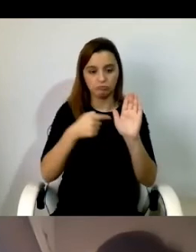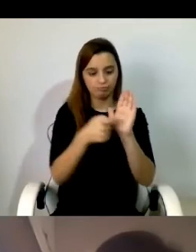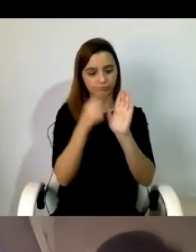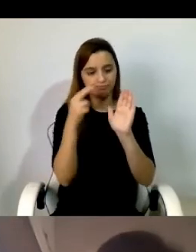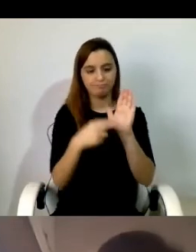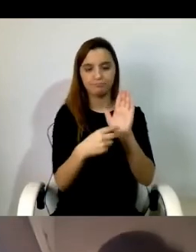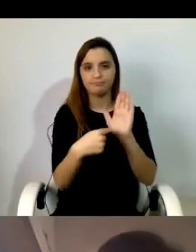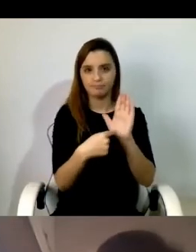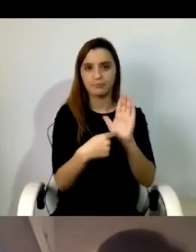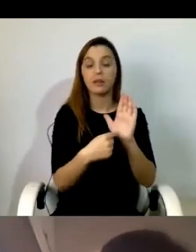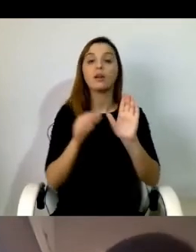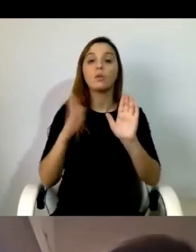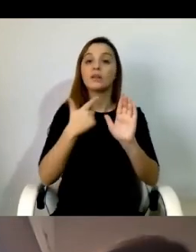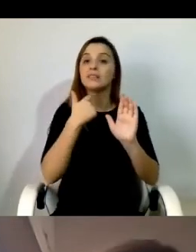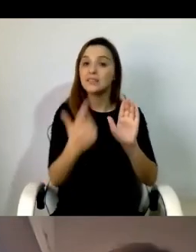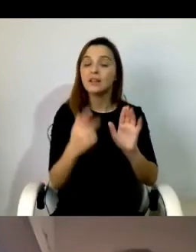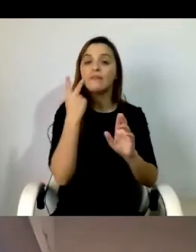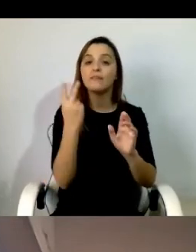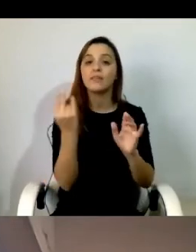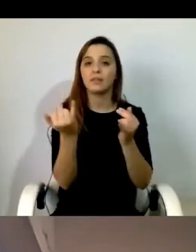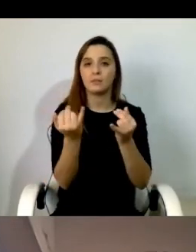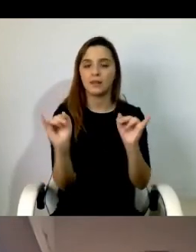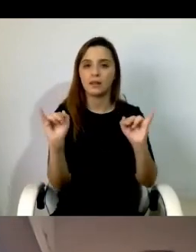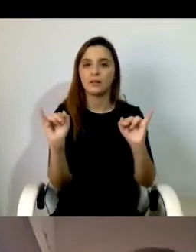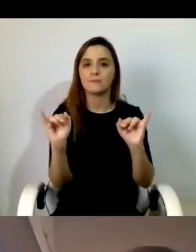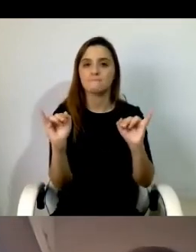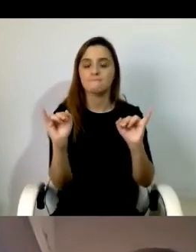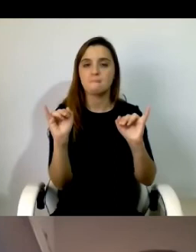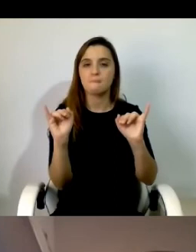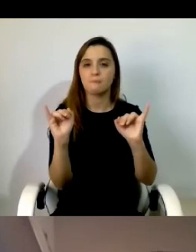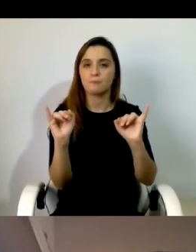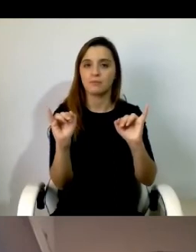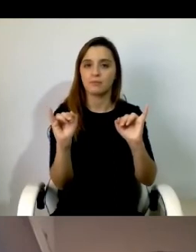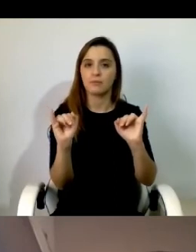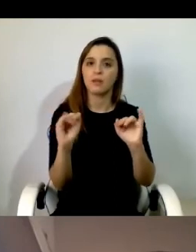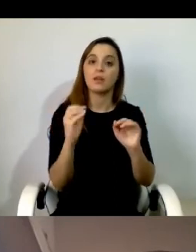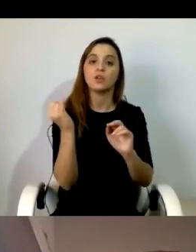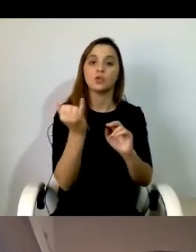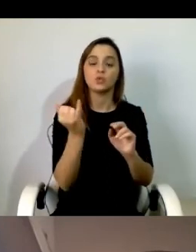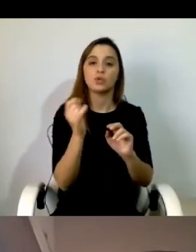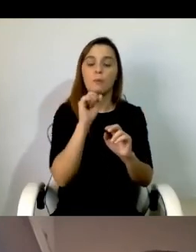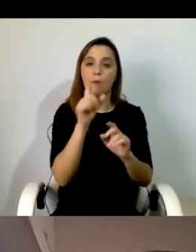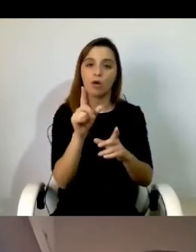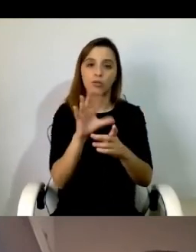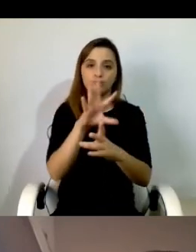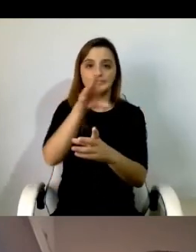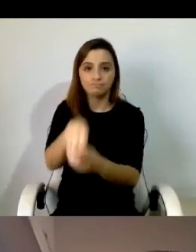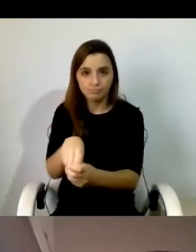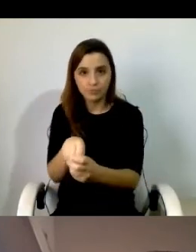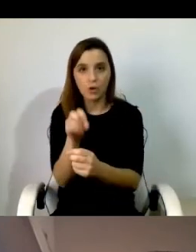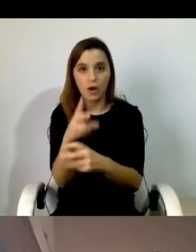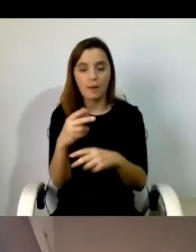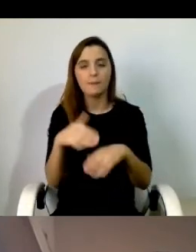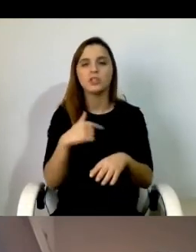que a vida em pendente não é inimiga da institucionalização eu recomendo a todos os integrantes deste painel